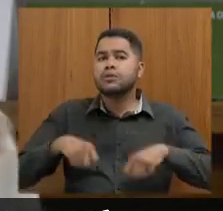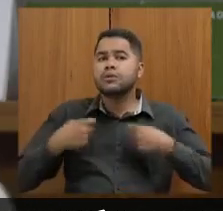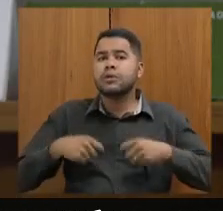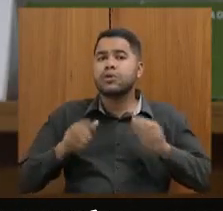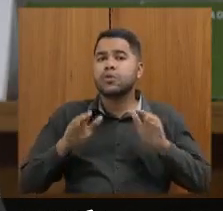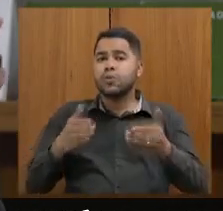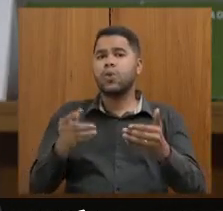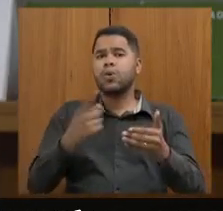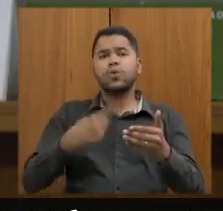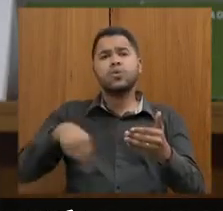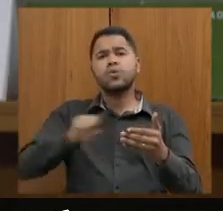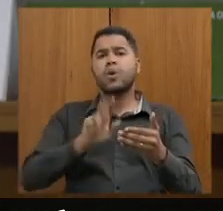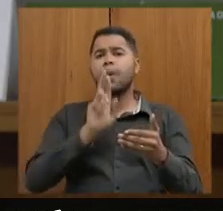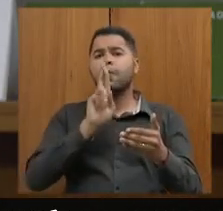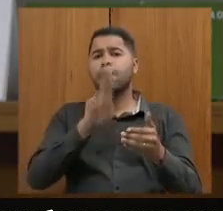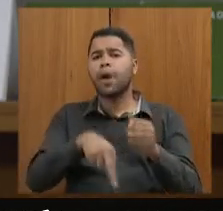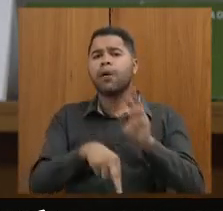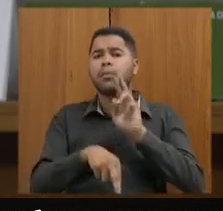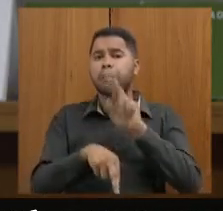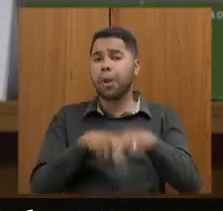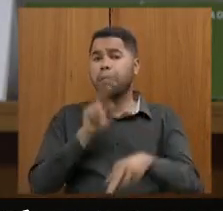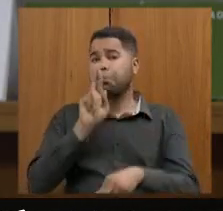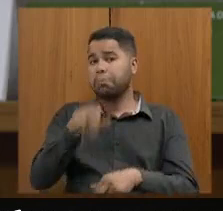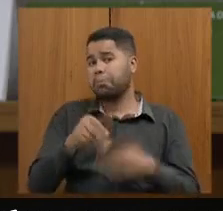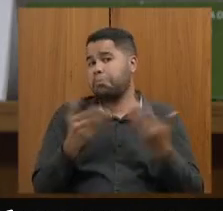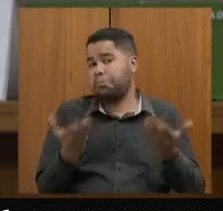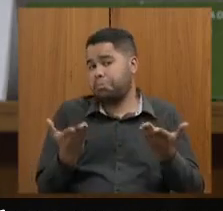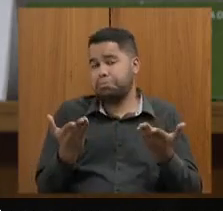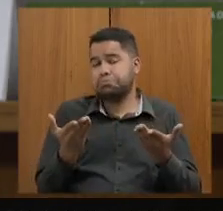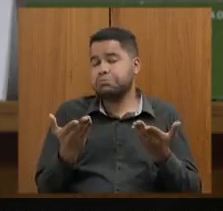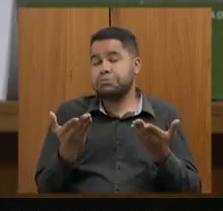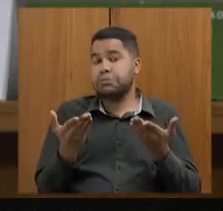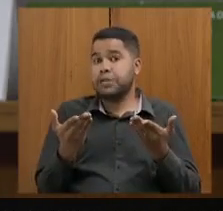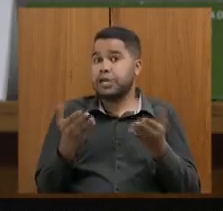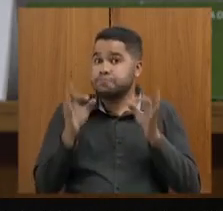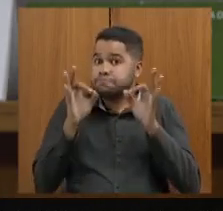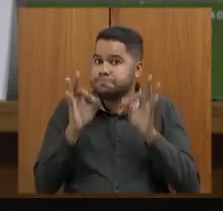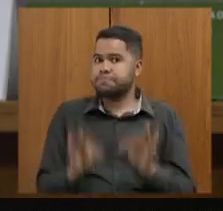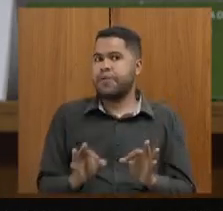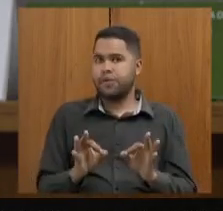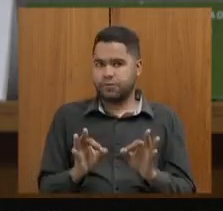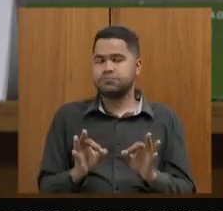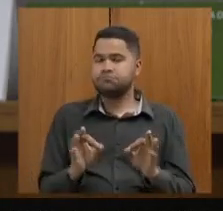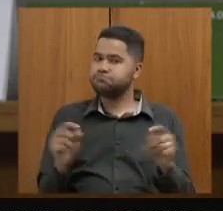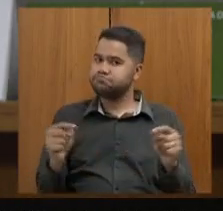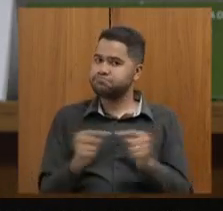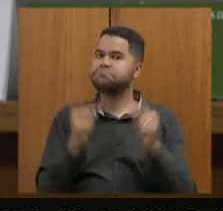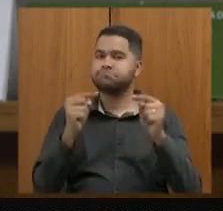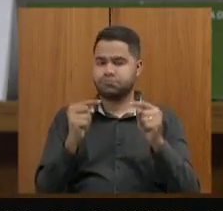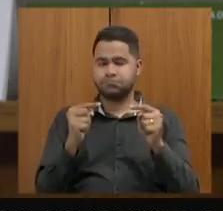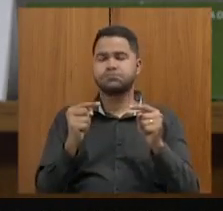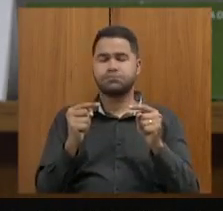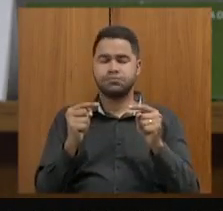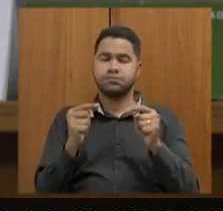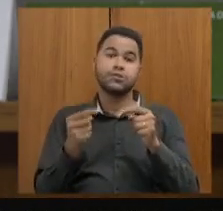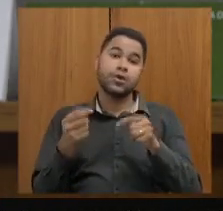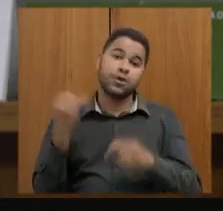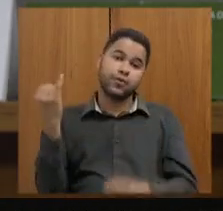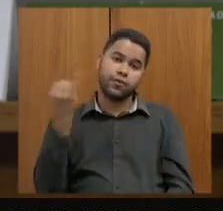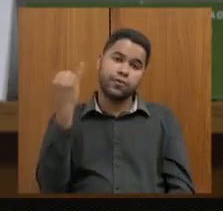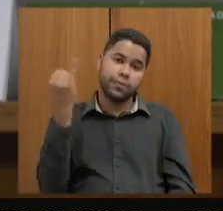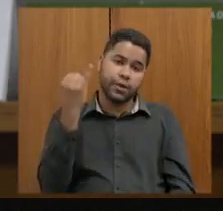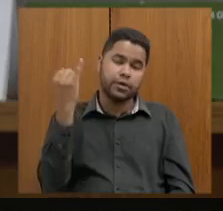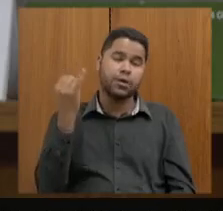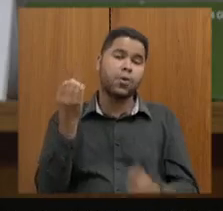especificações para a gente responder esse ponto de maneira muito precisa como é fundamental a gente